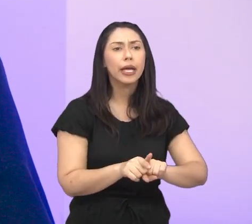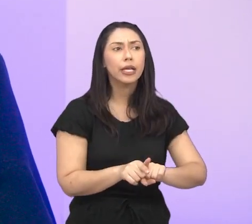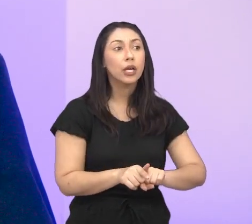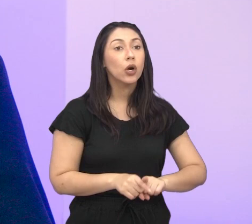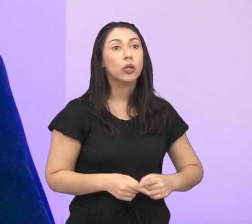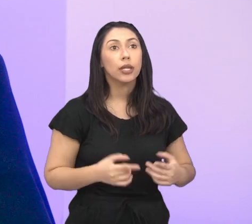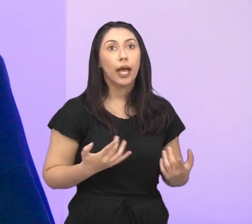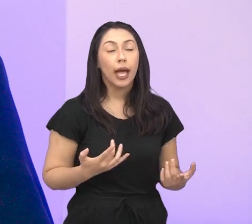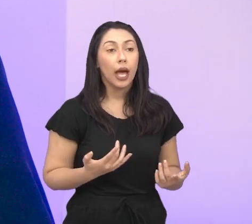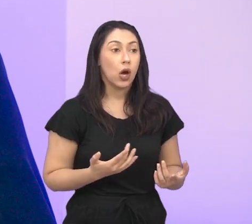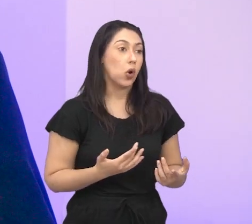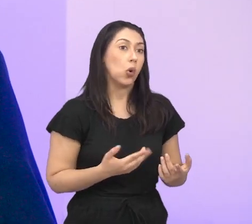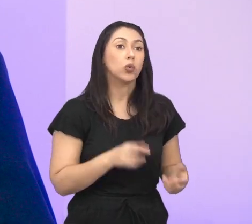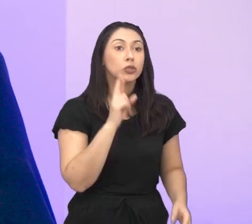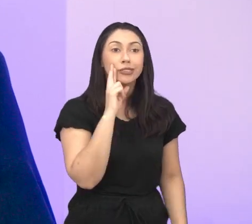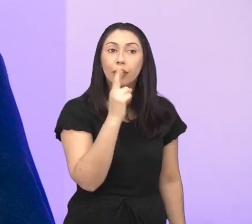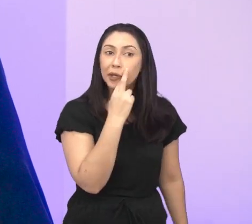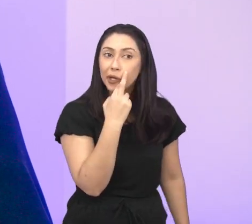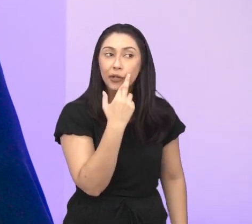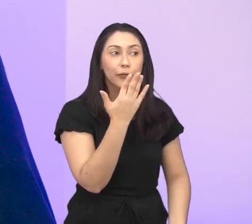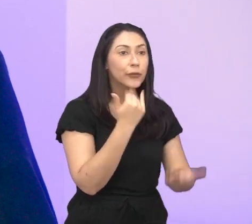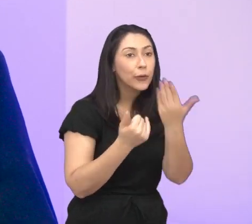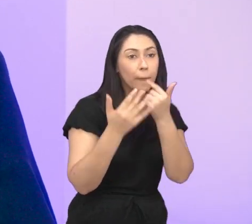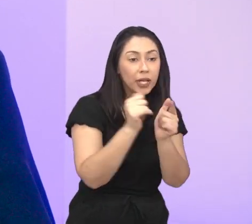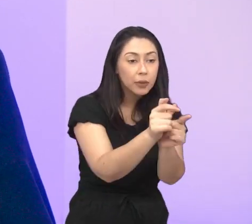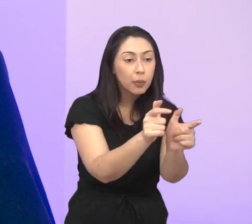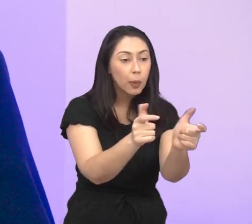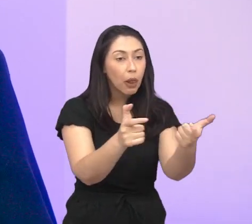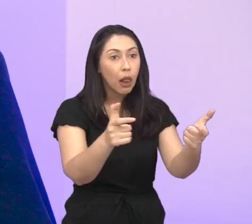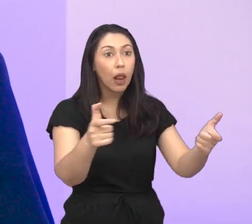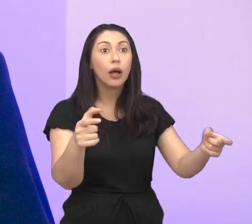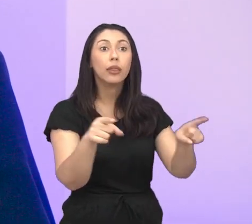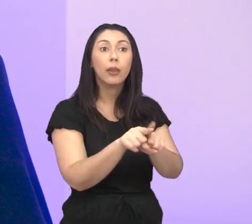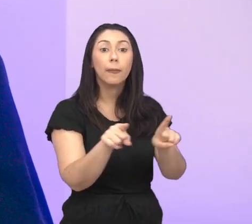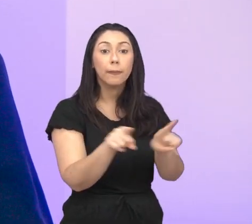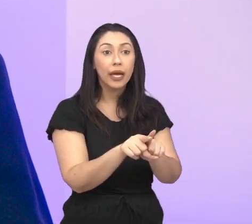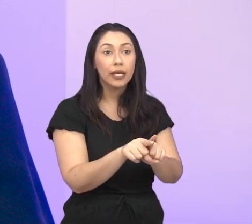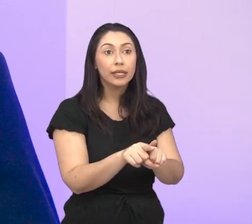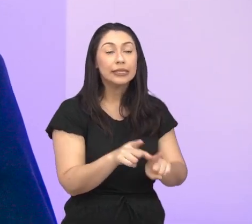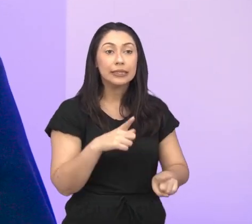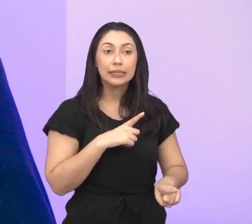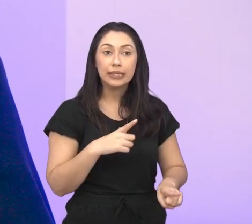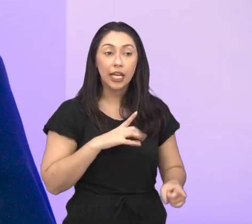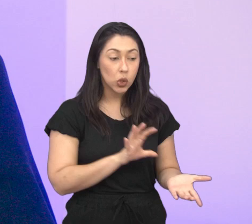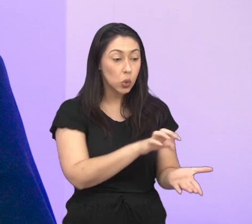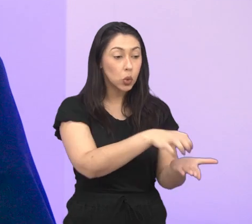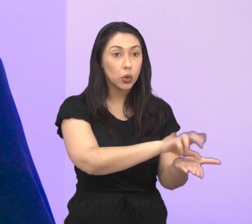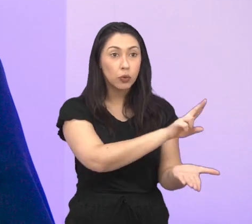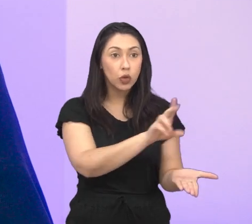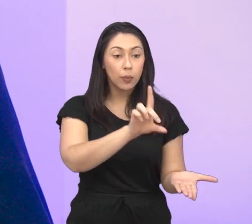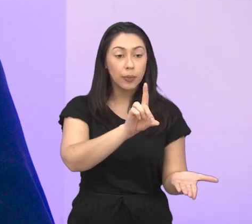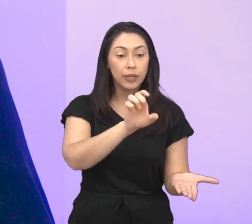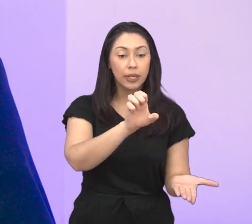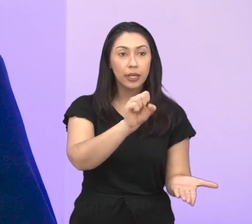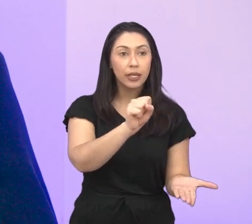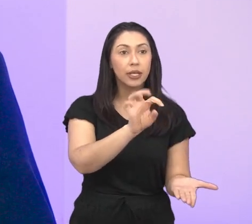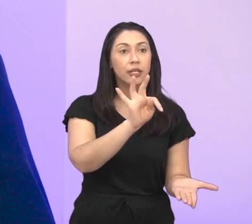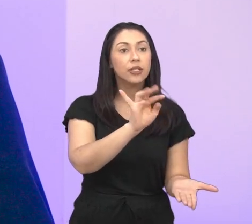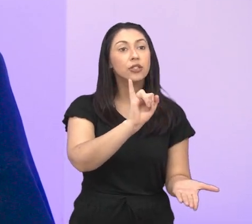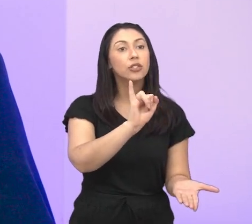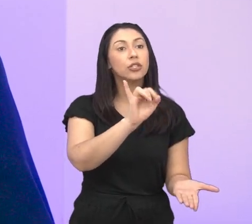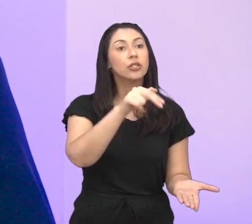gastronômica, né? Dos restaurantes e até a participação do Destination, que é uma entidade importante na cidade,